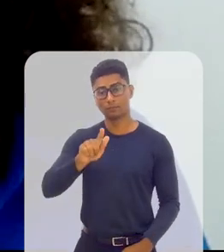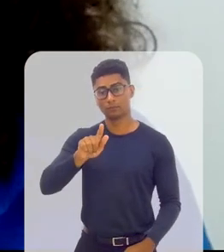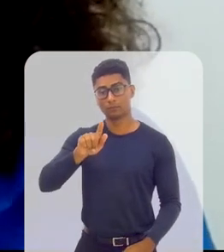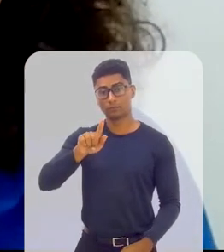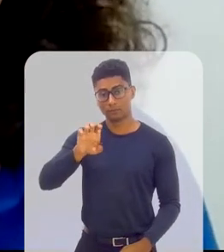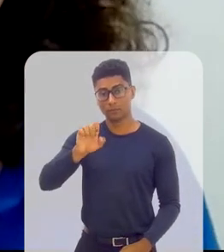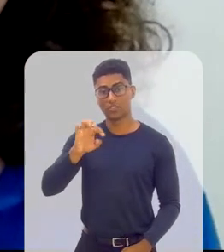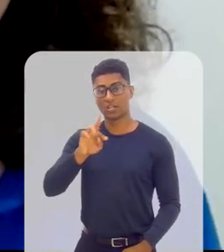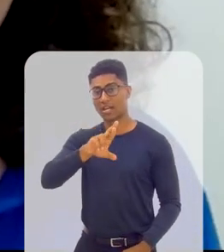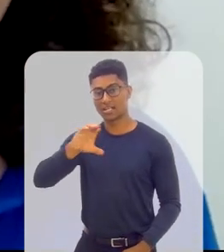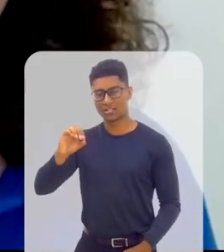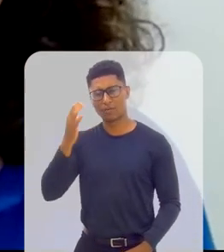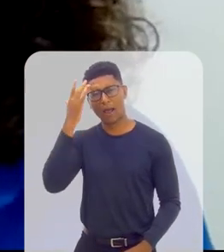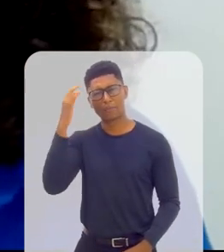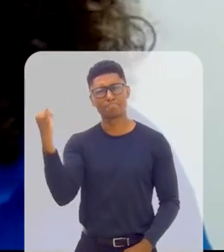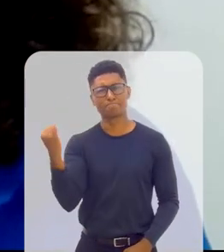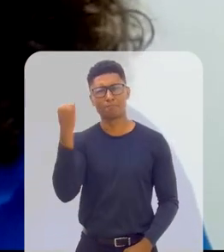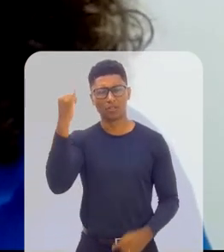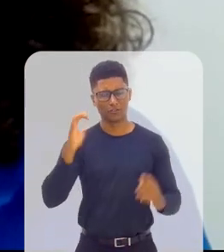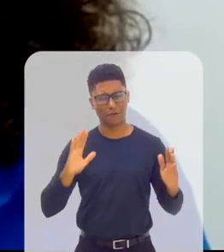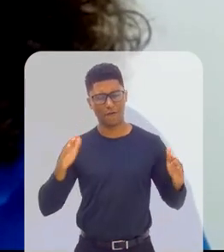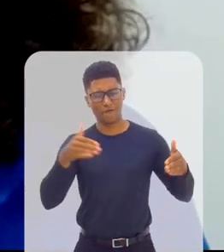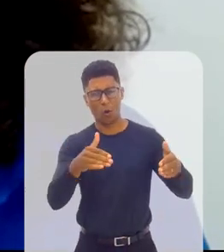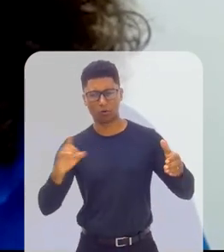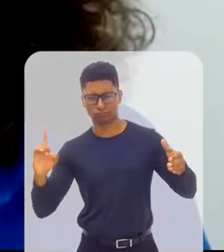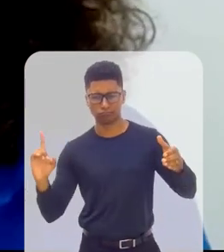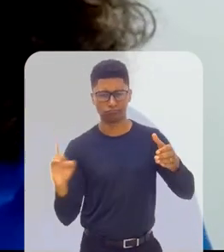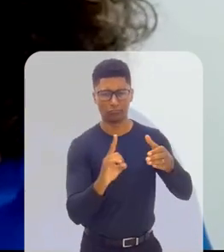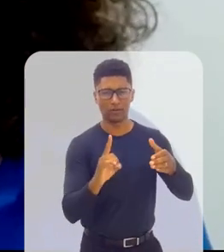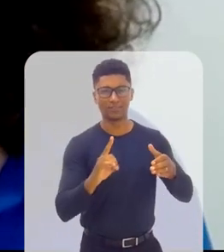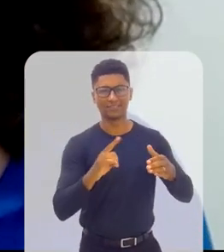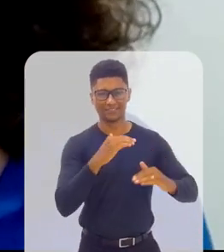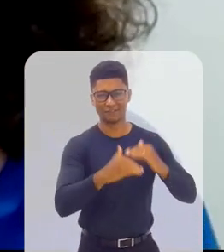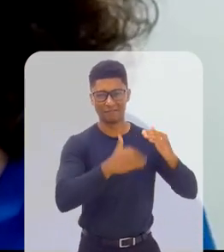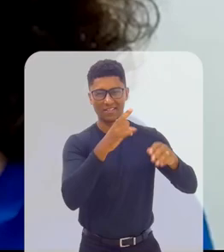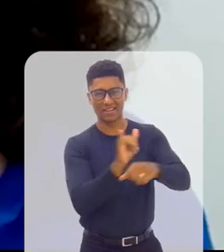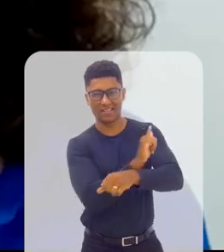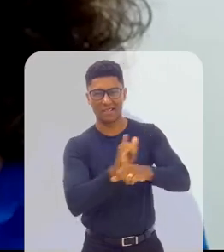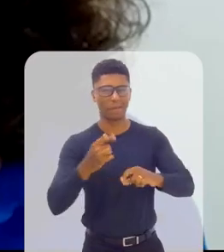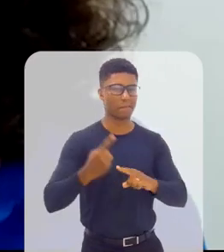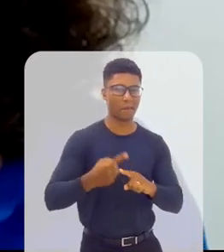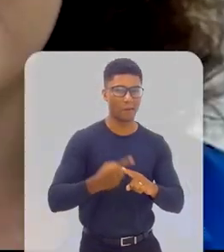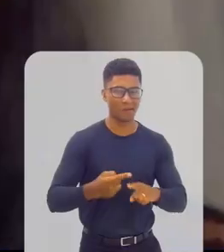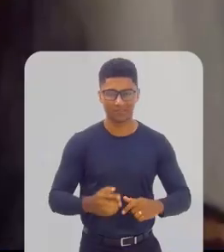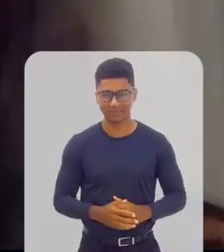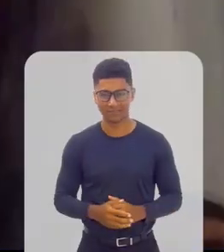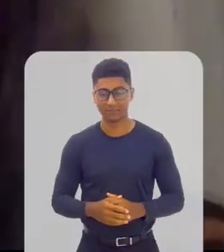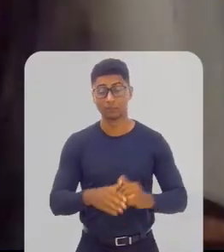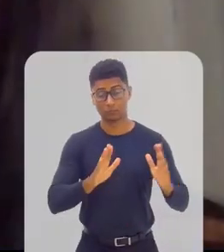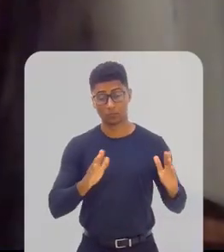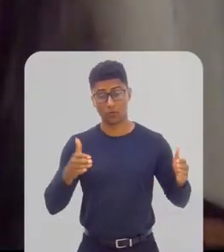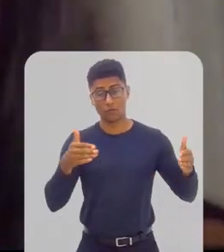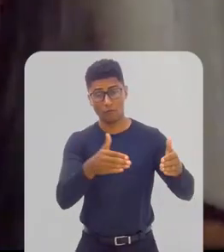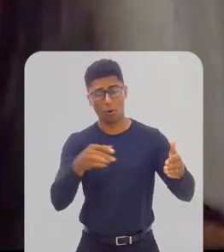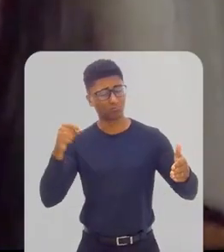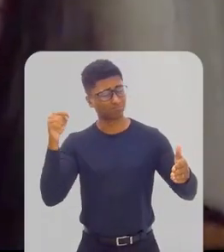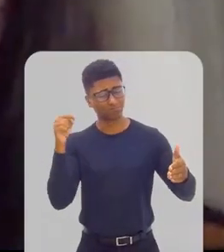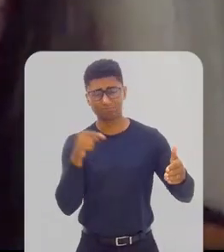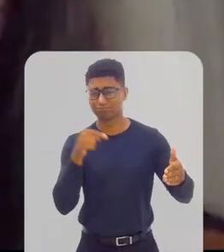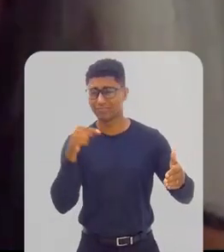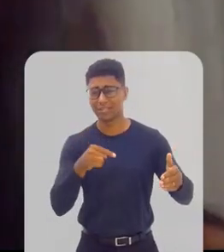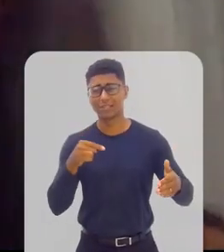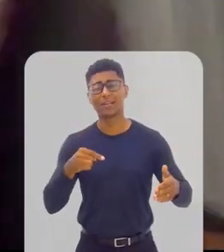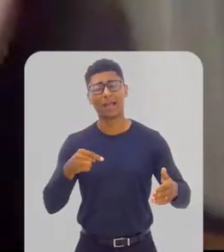de participar do Fórum Permanente de Desenvolvimento Estratégico aqui da Assembleia Legislativa? O Fórum Permanente é uma ferramenta